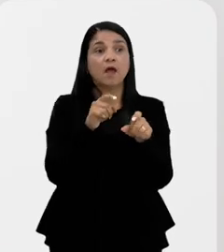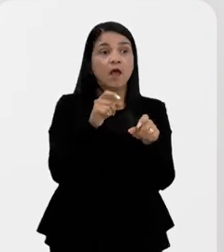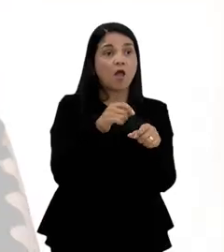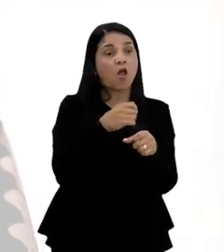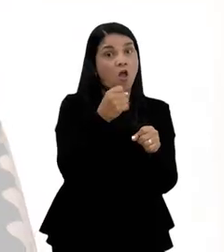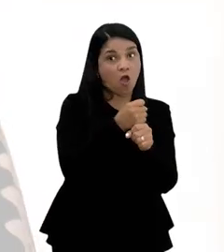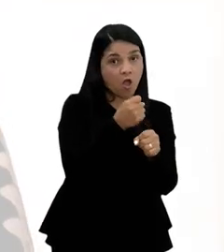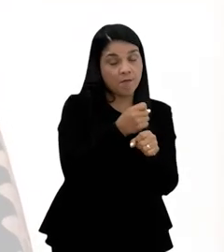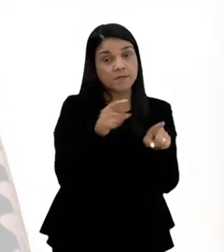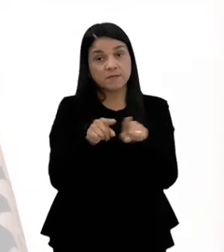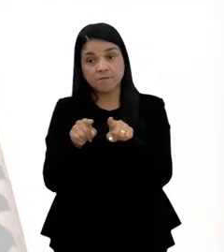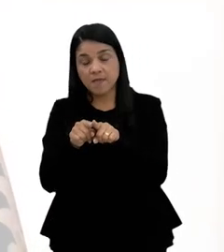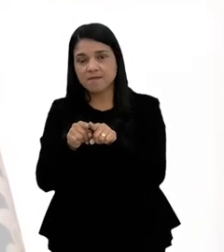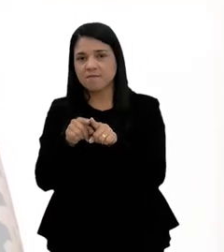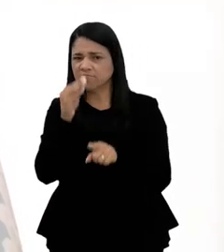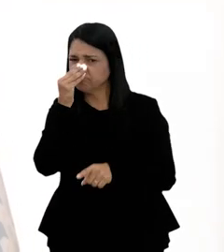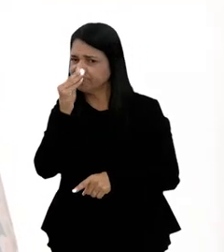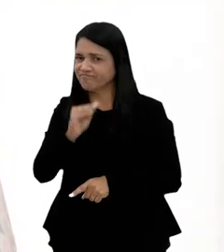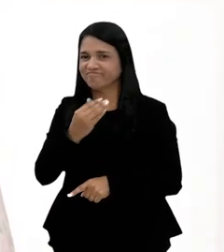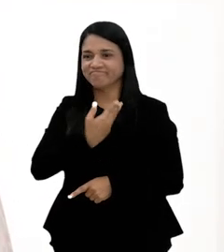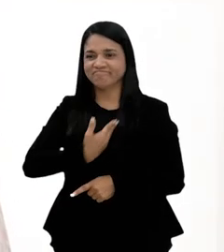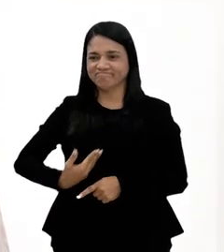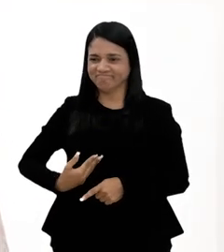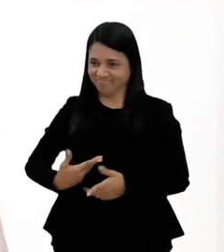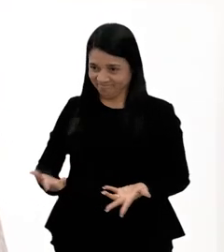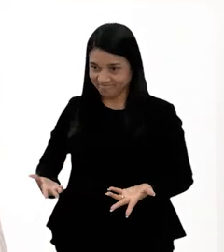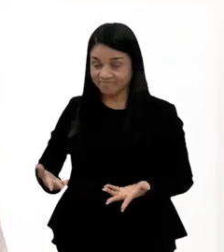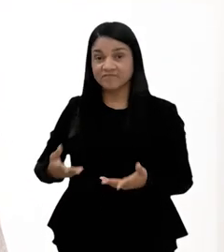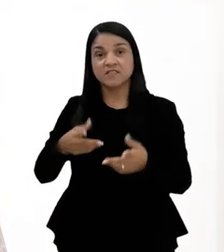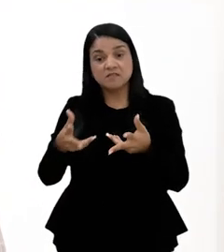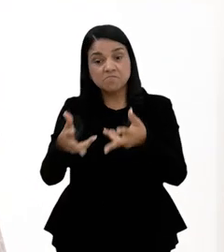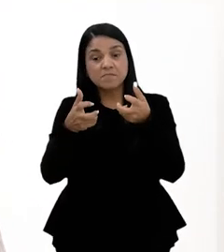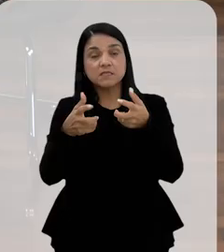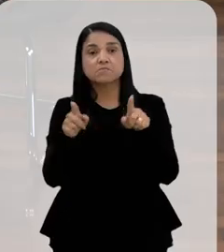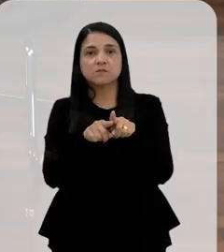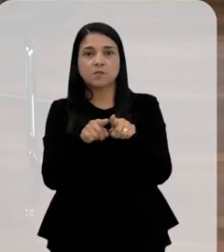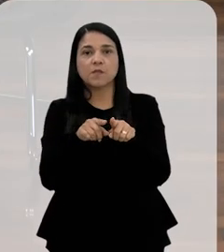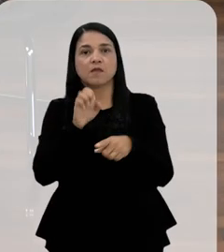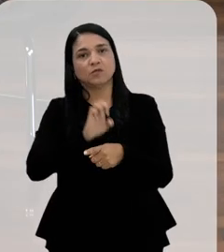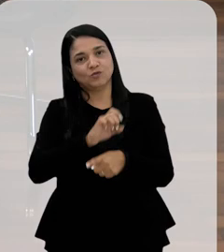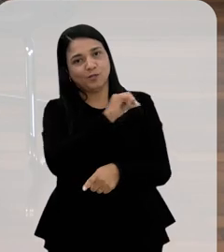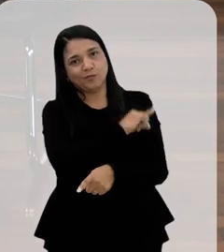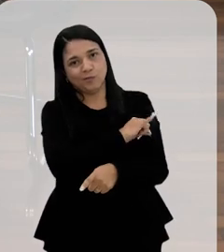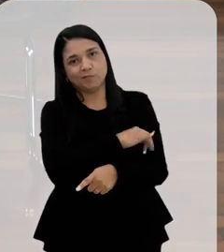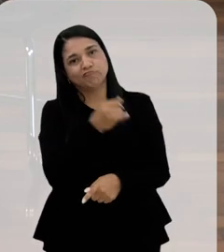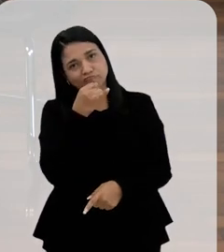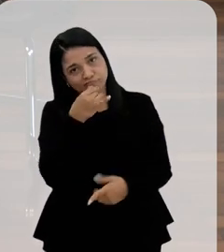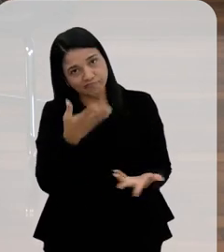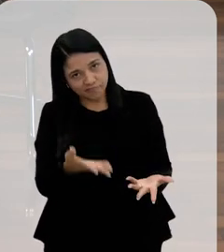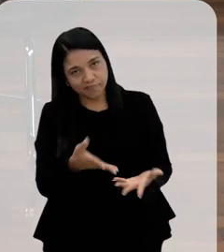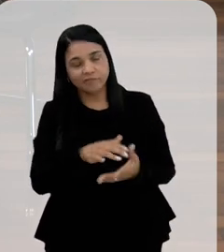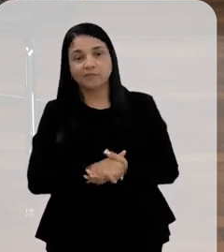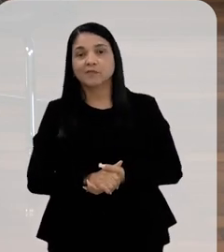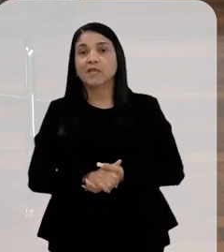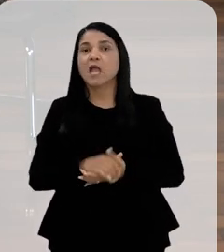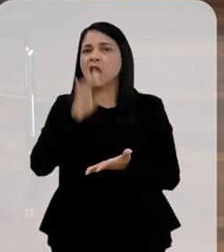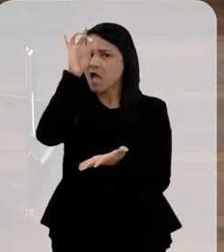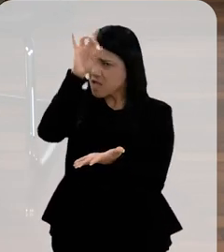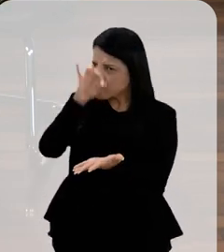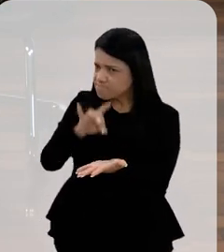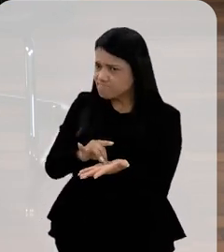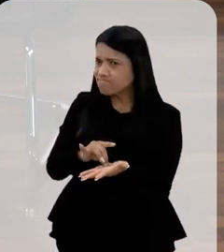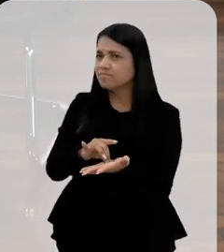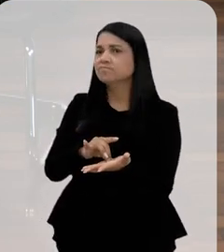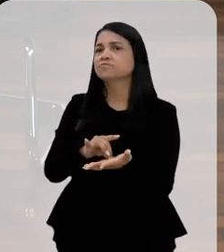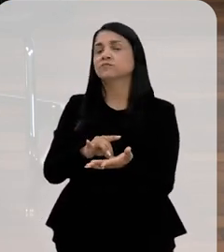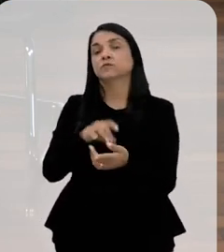e da omissão do poder público. E foi o que a gente verificou aqui, infelizmente, no estado do Rio de Janeiro. Que é uma